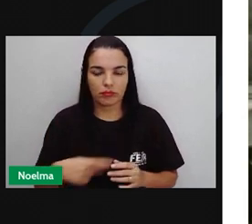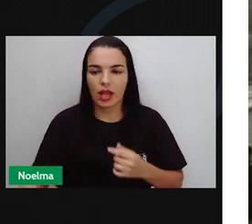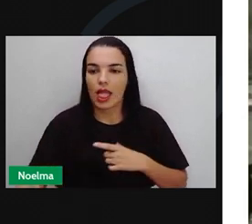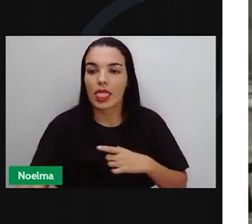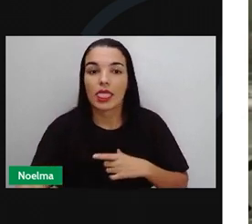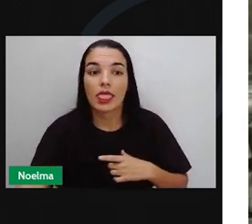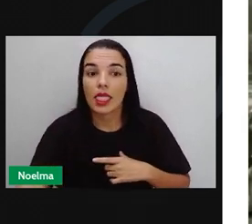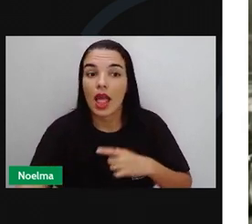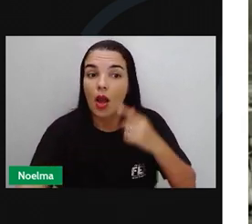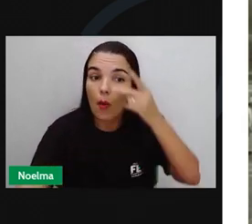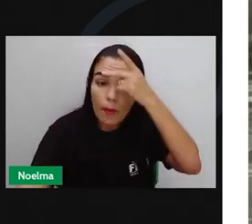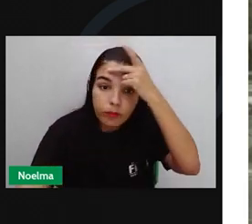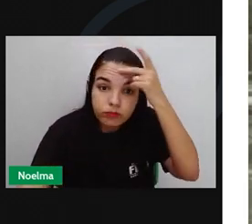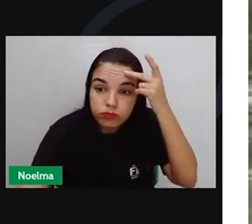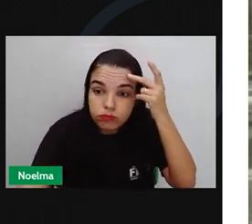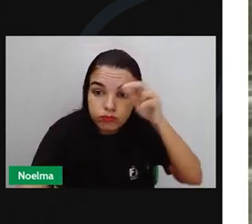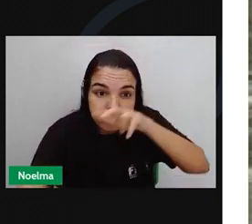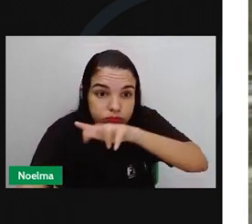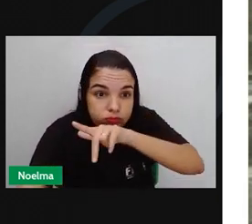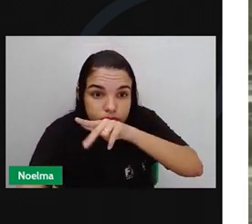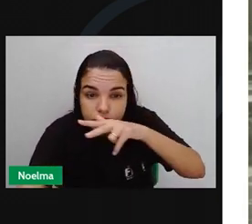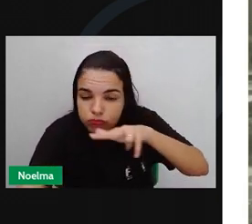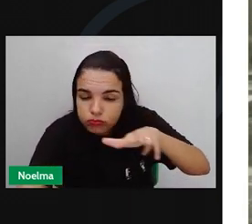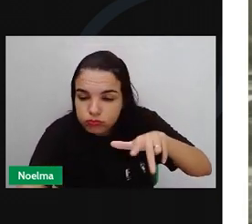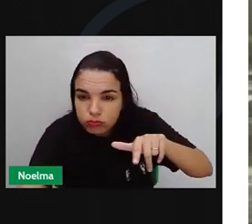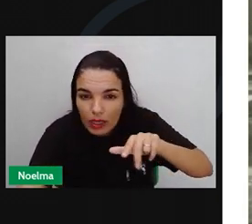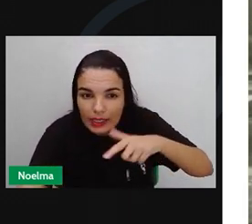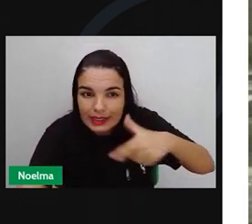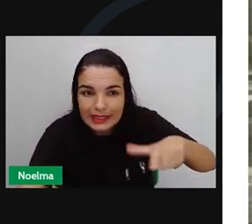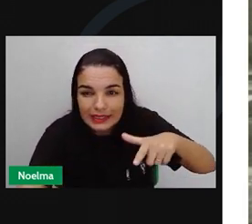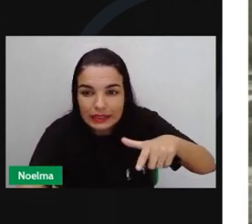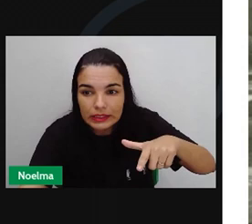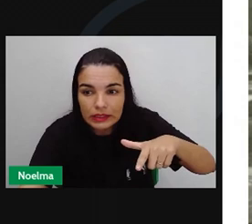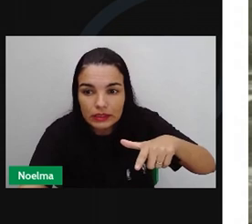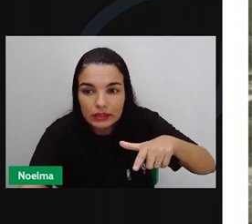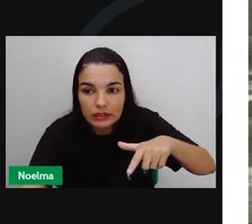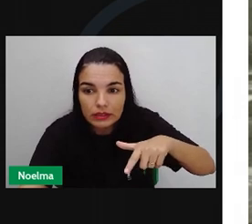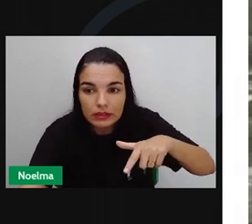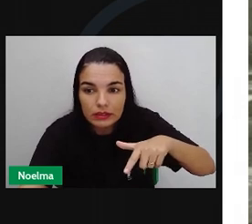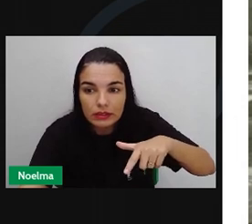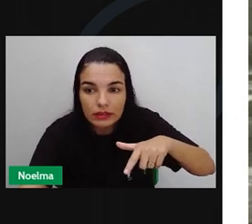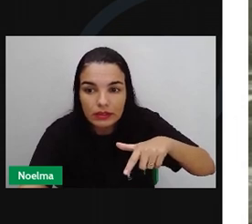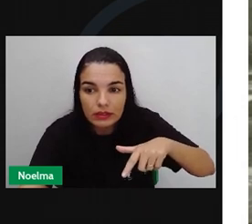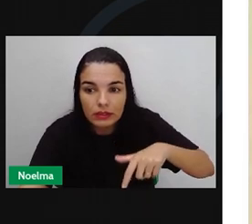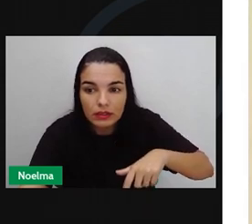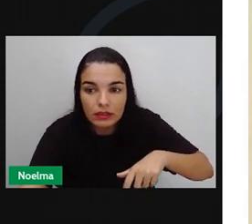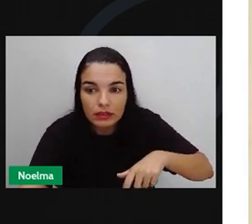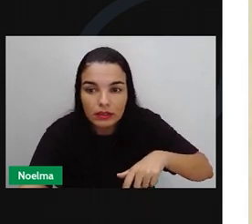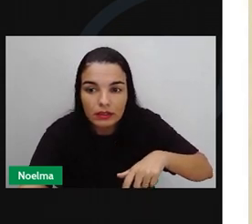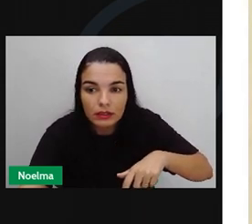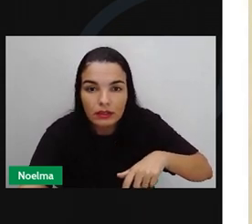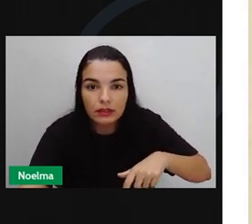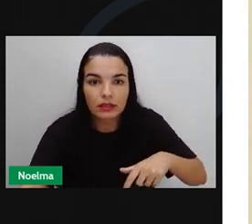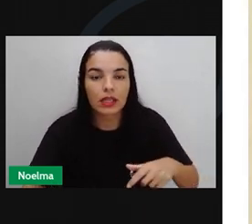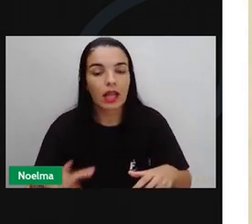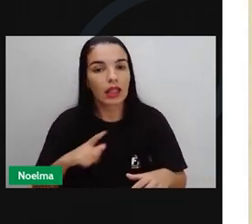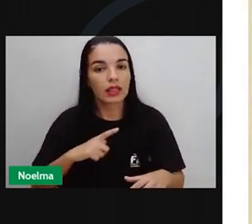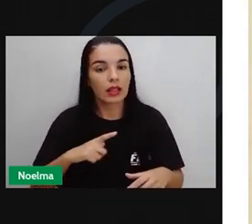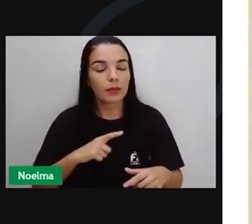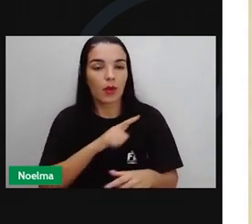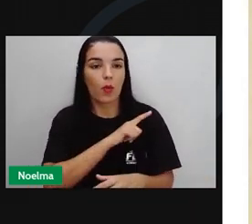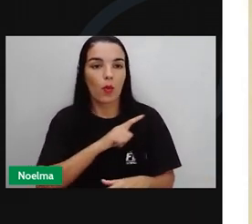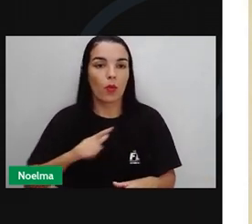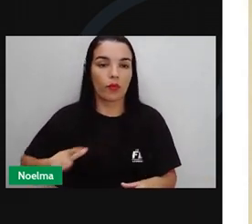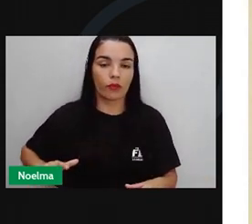aprovação da Lei Áurea era necessário substituir a mão de obra escrava Além disso o governo precisava